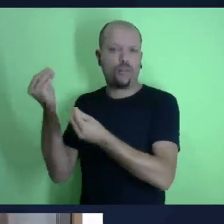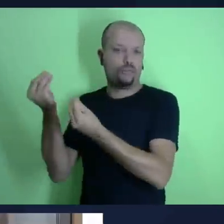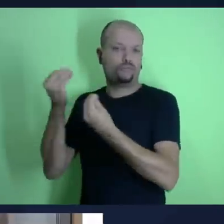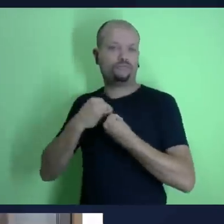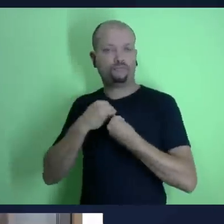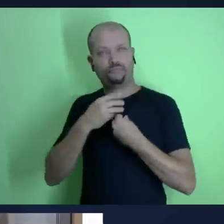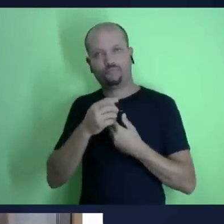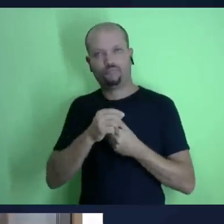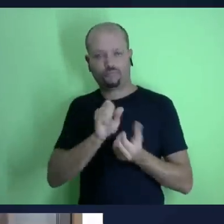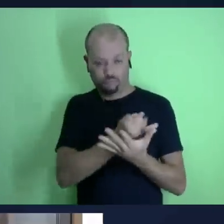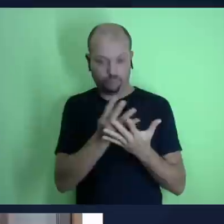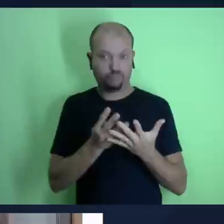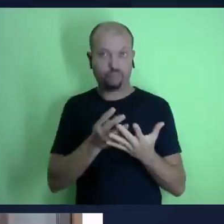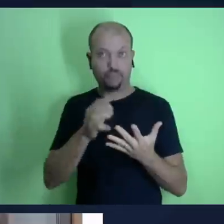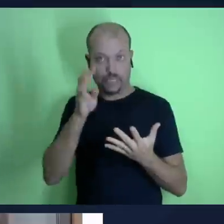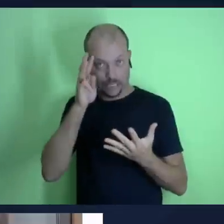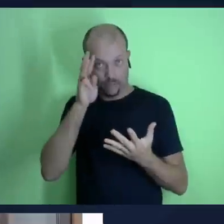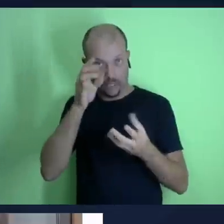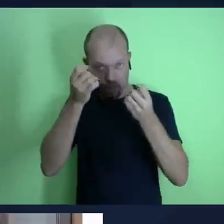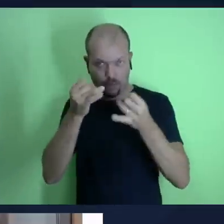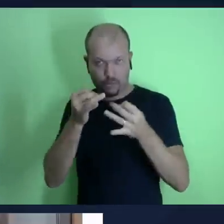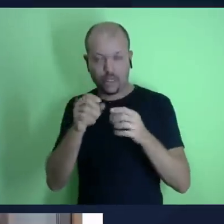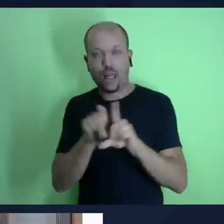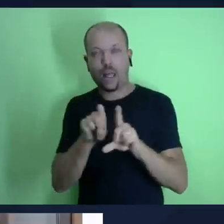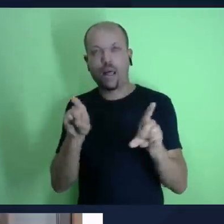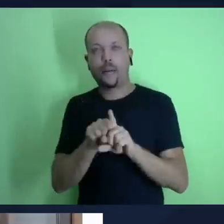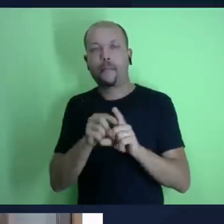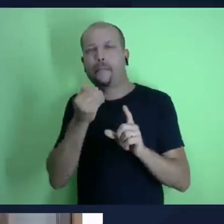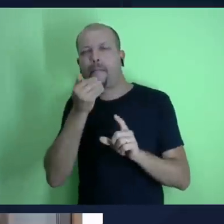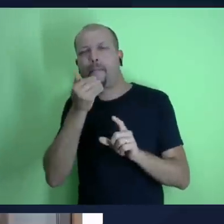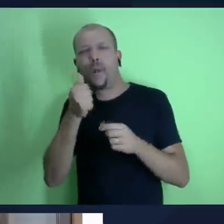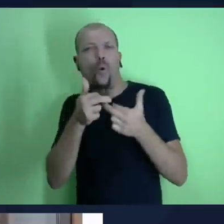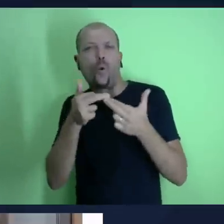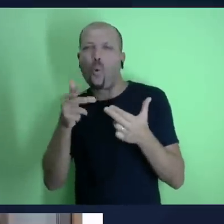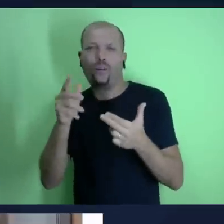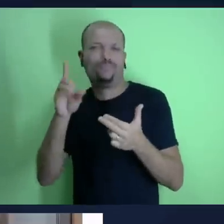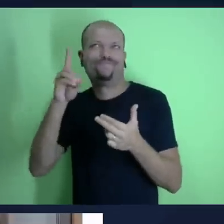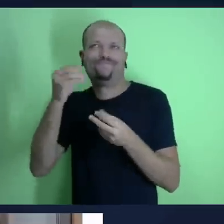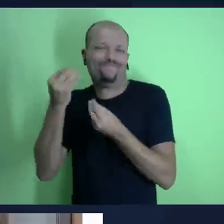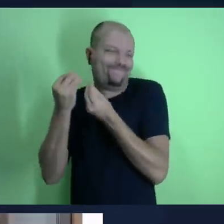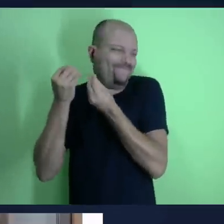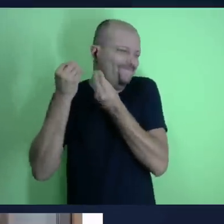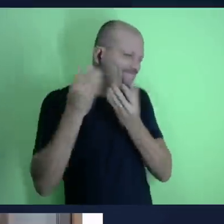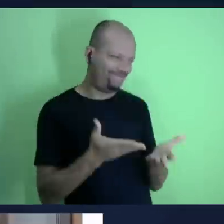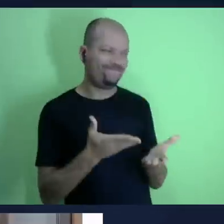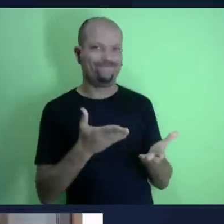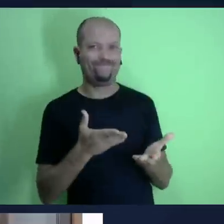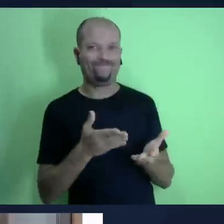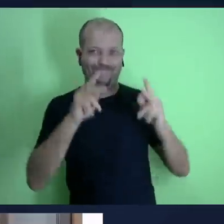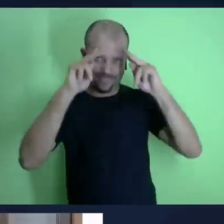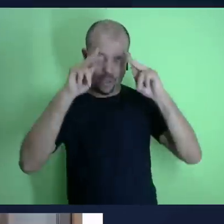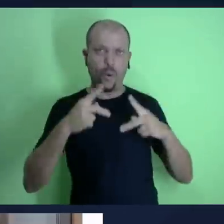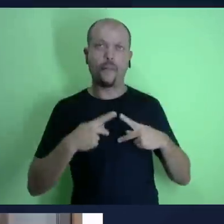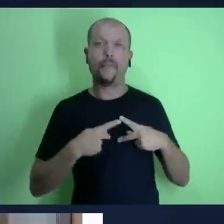de jesus cristo não é um dom um bem que nos foi dado é como